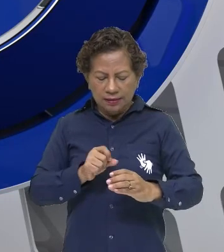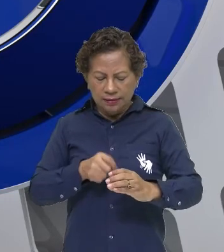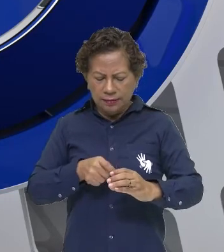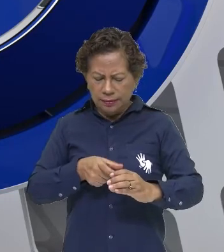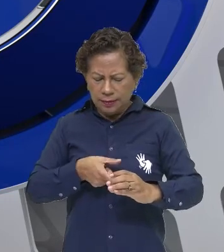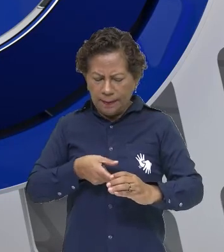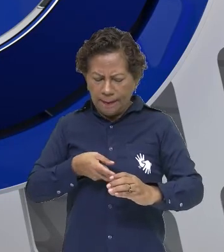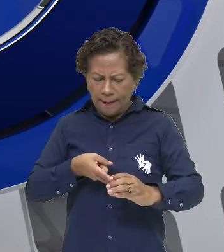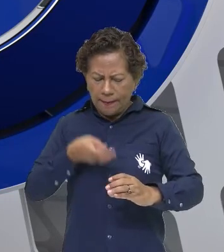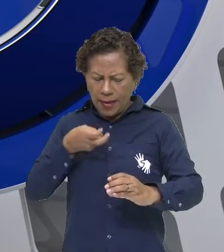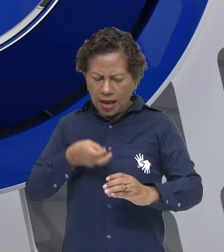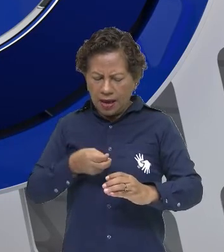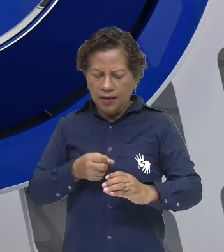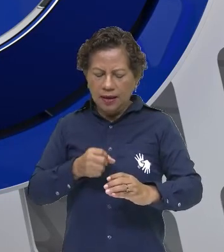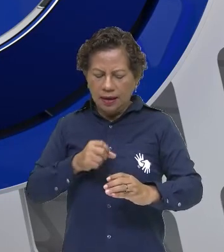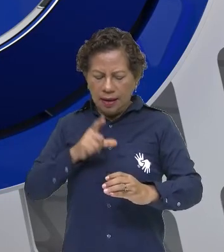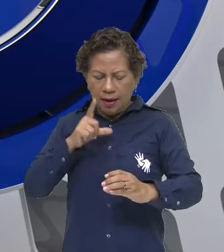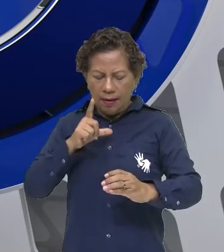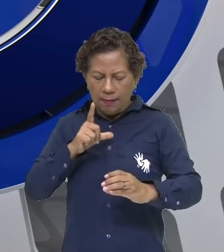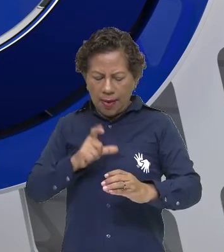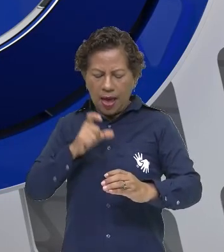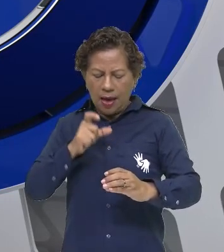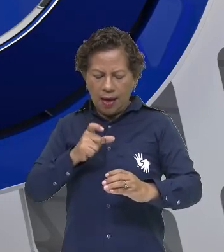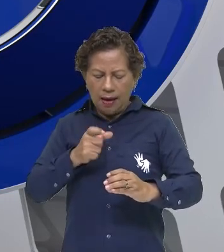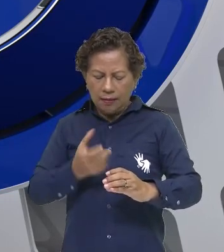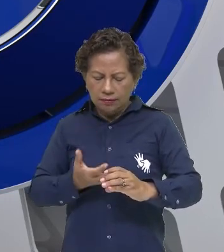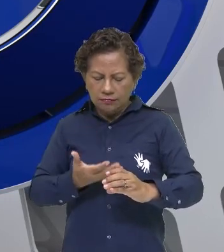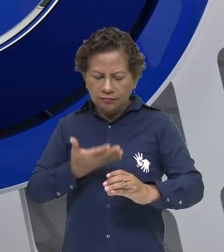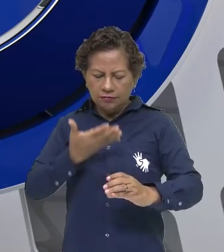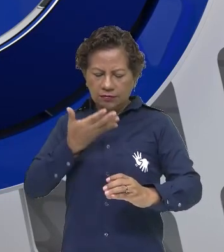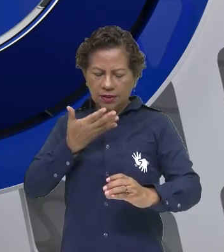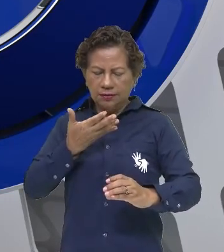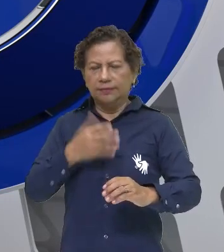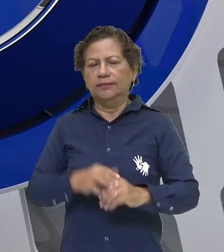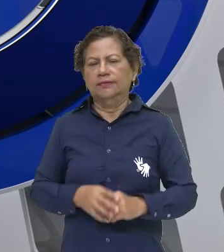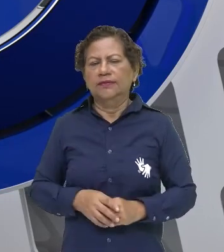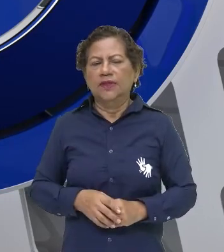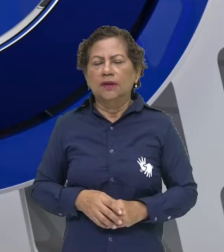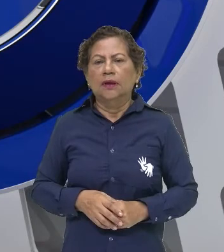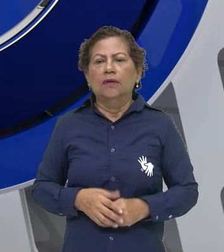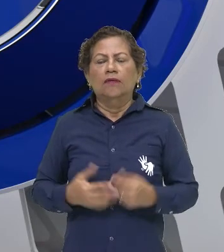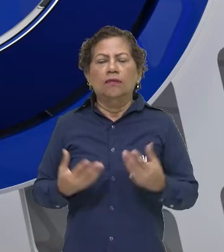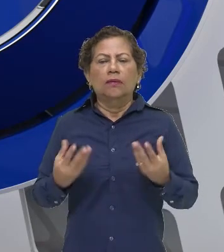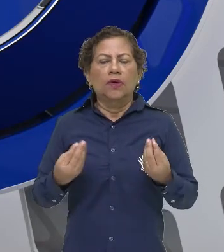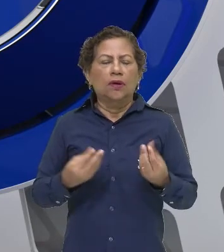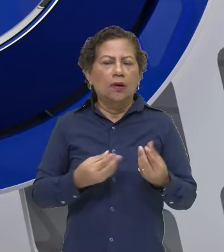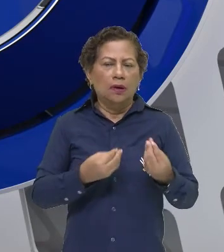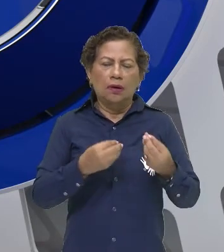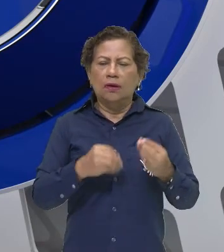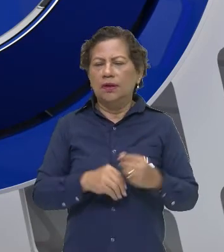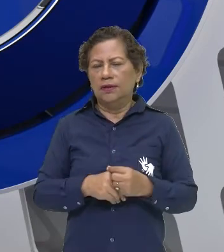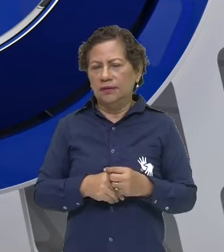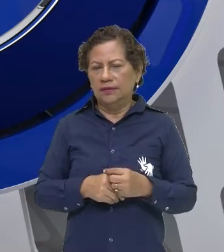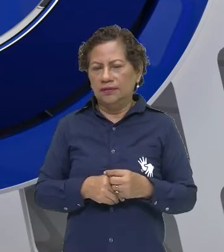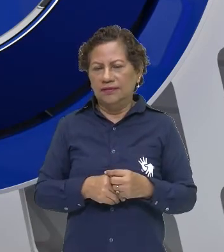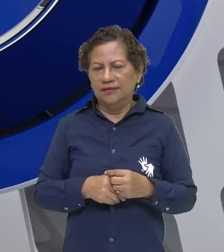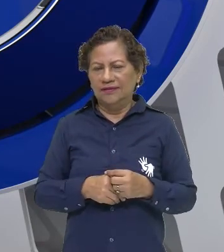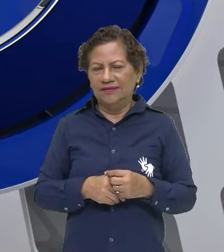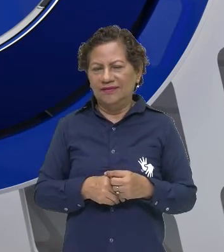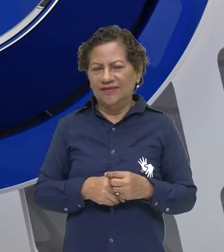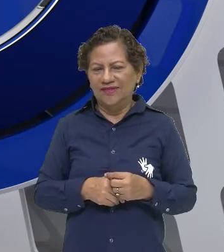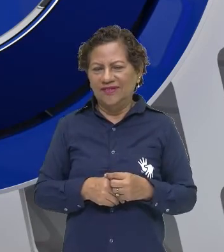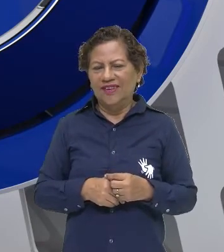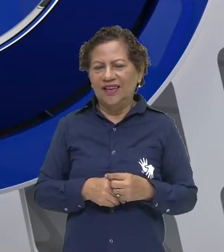pequenas partículas que você nem imagina e vão fotografar, vão